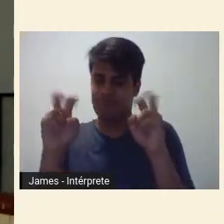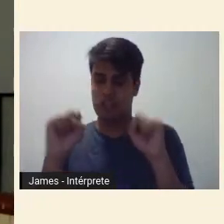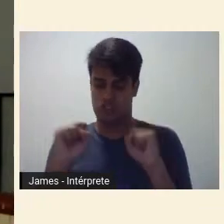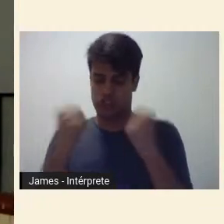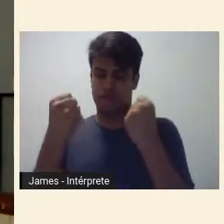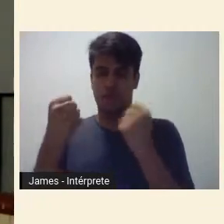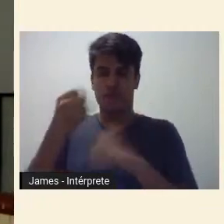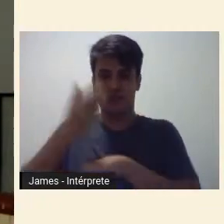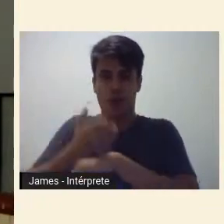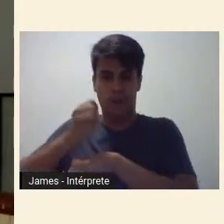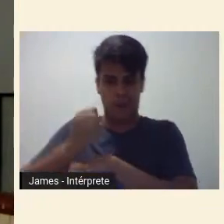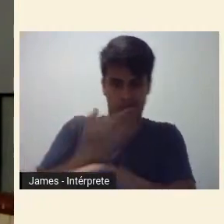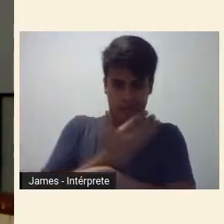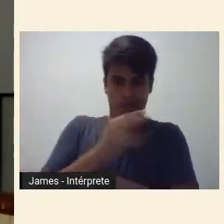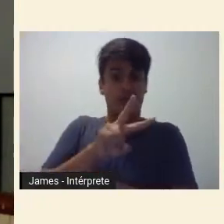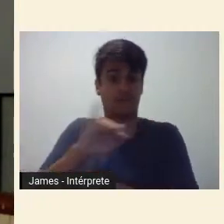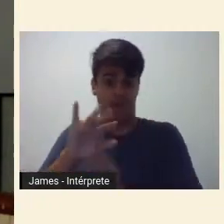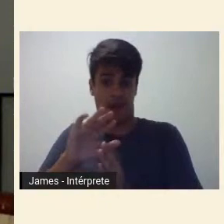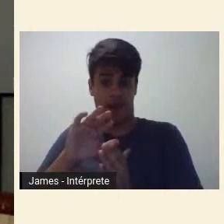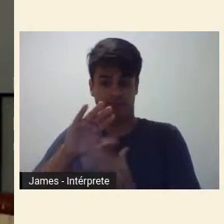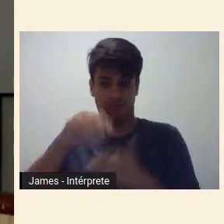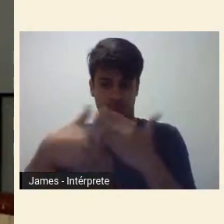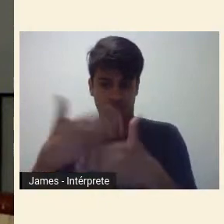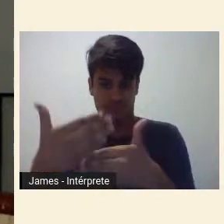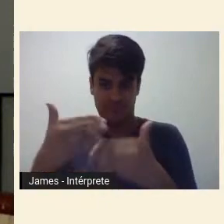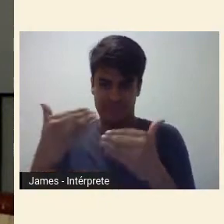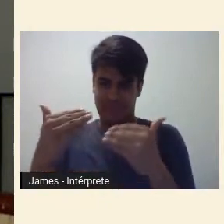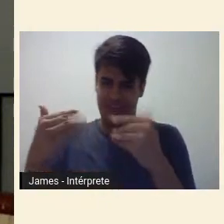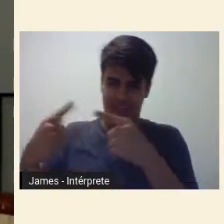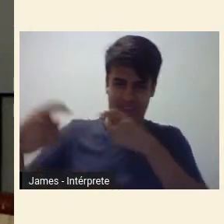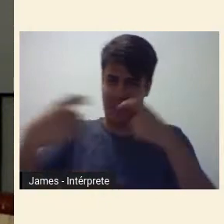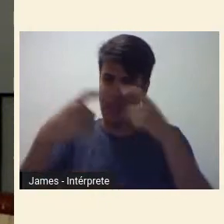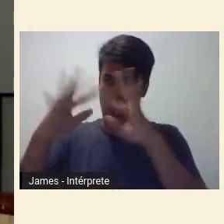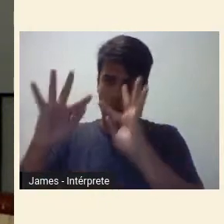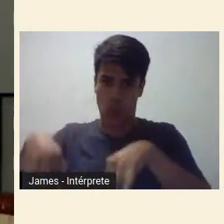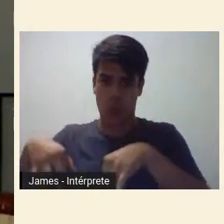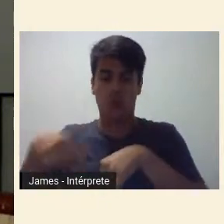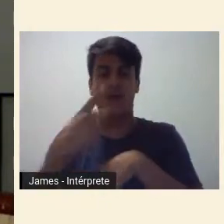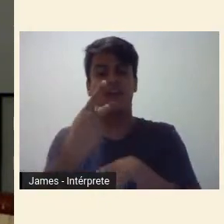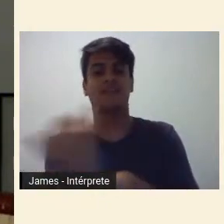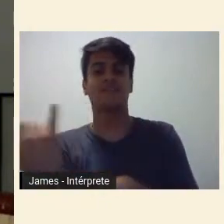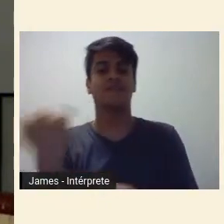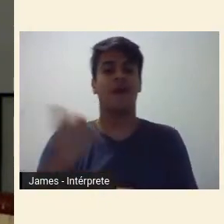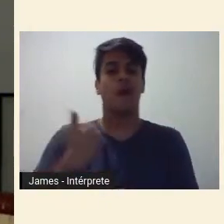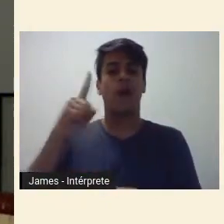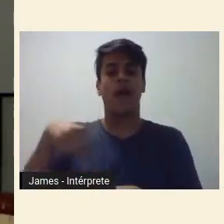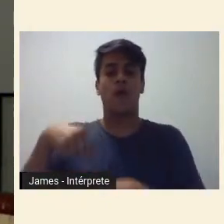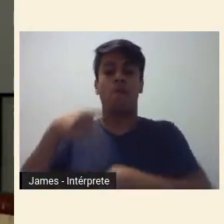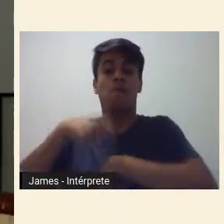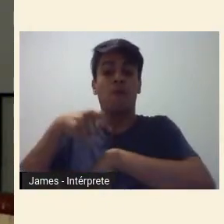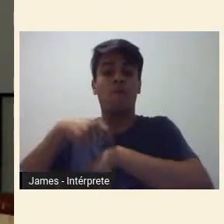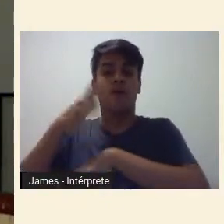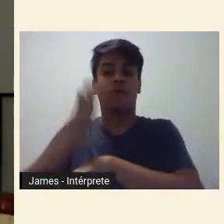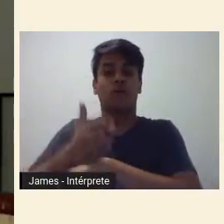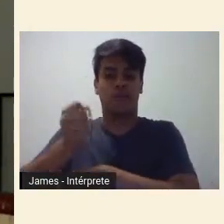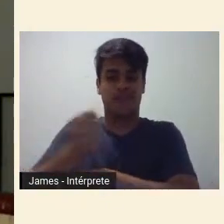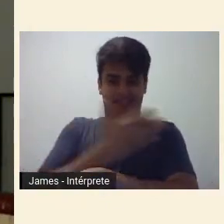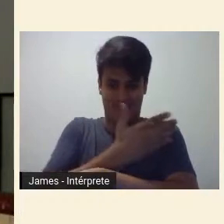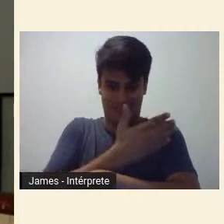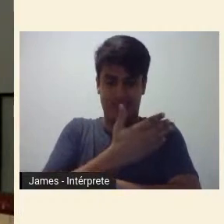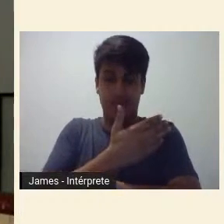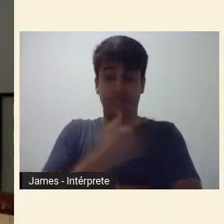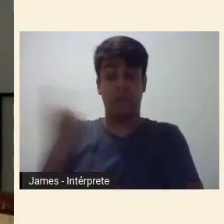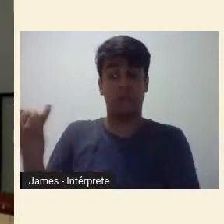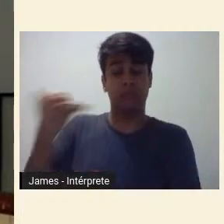eclodiria no pós-guerra, aquilo que Tristão de Ataíde chamava do momento modernista, Ataíde diz que o modernismo que se espraiava pelo país,